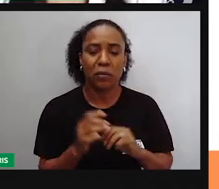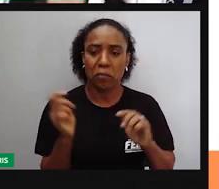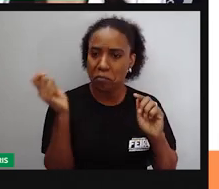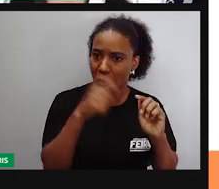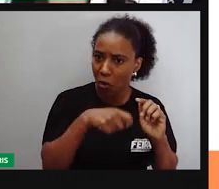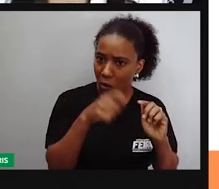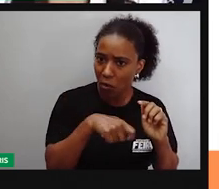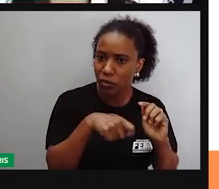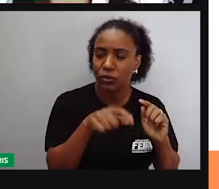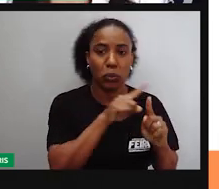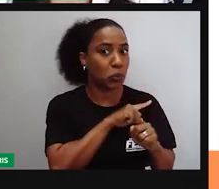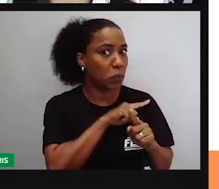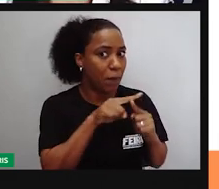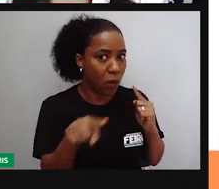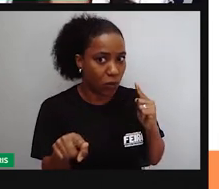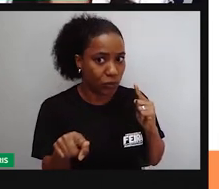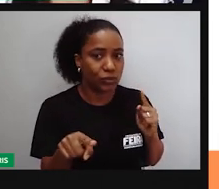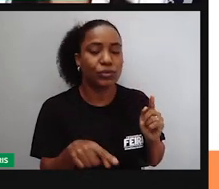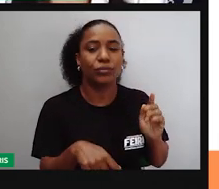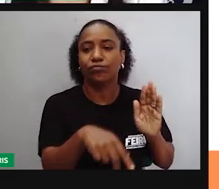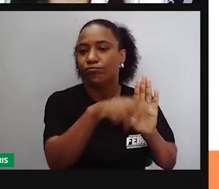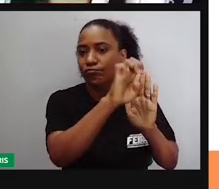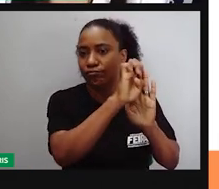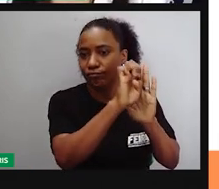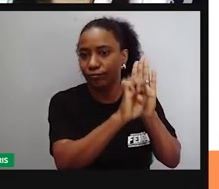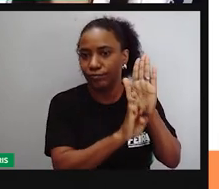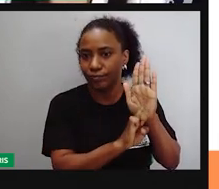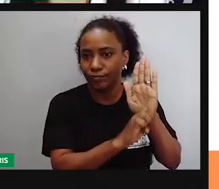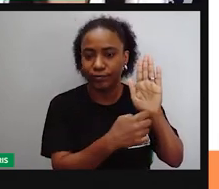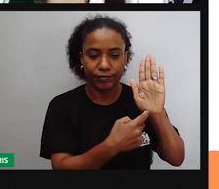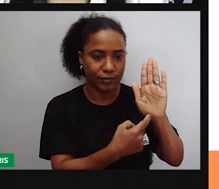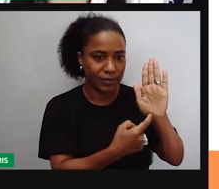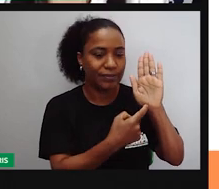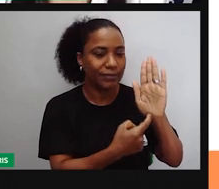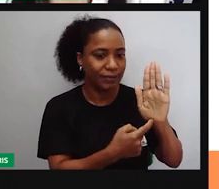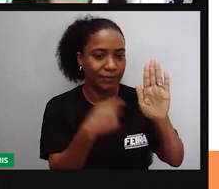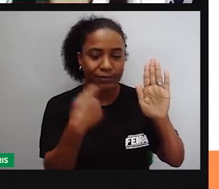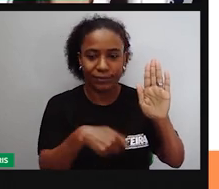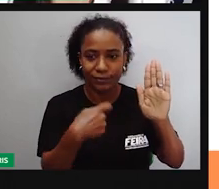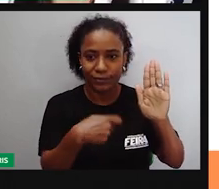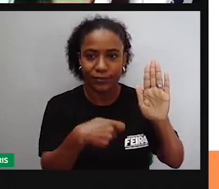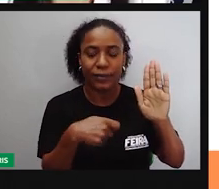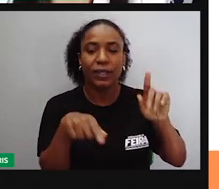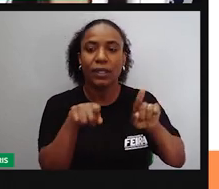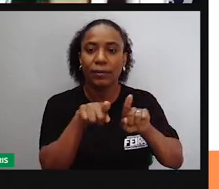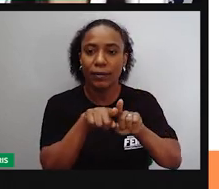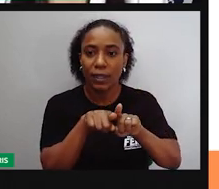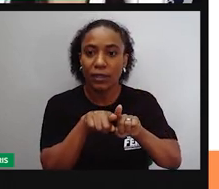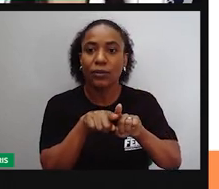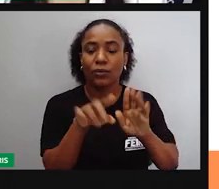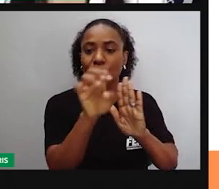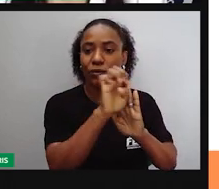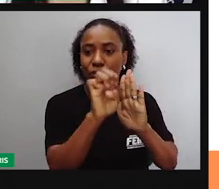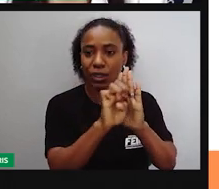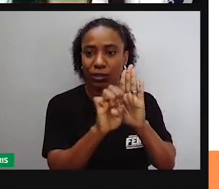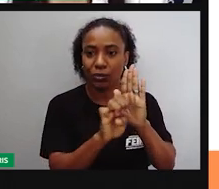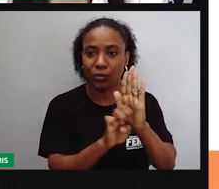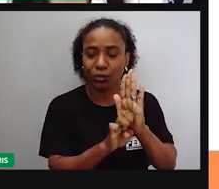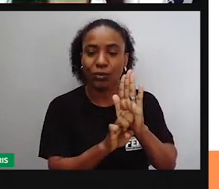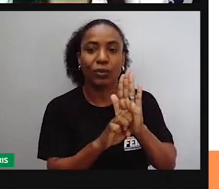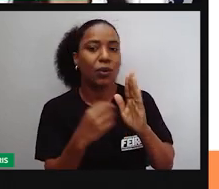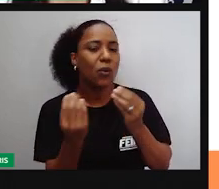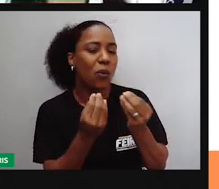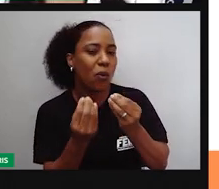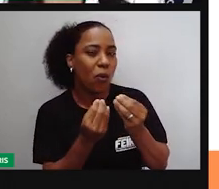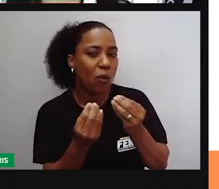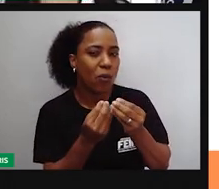não pode ser feito dentro da associação. Inclusive aí incluir no estatuto como é que vai acontecer as eleições,